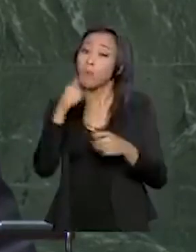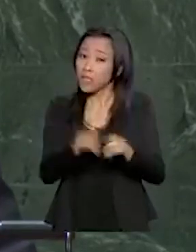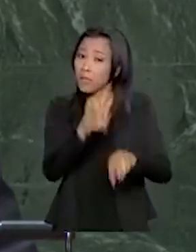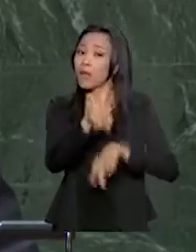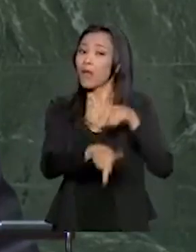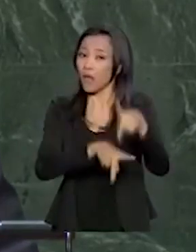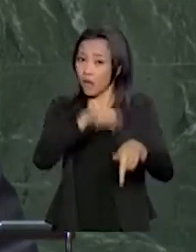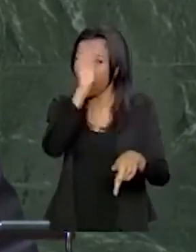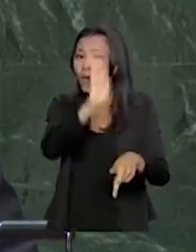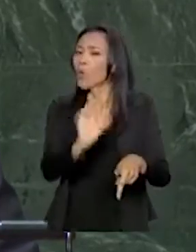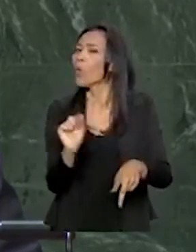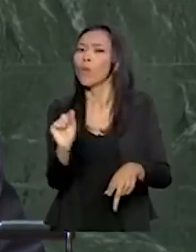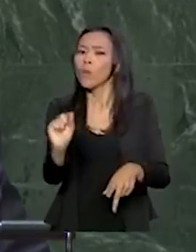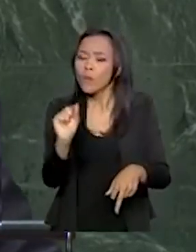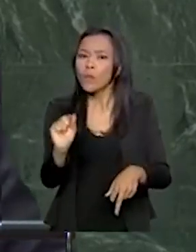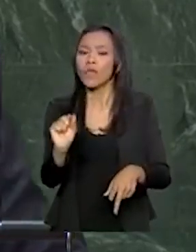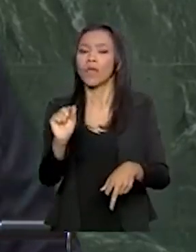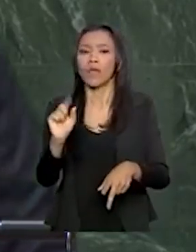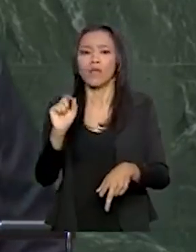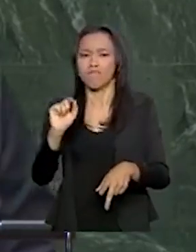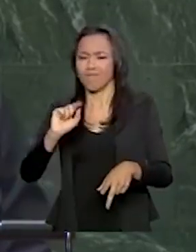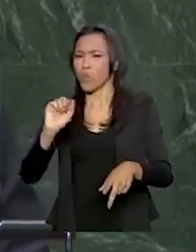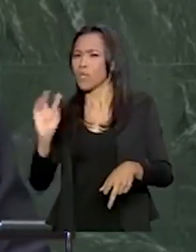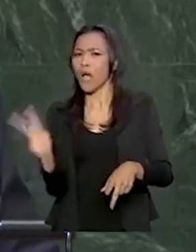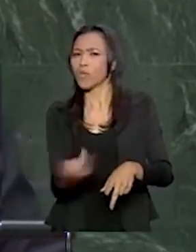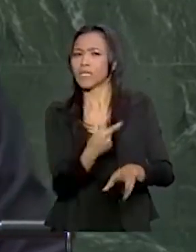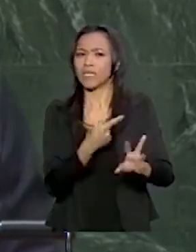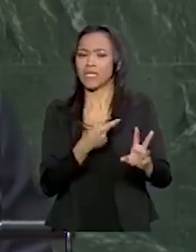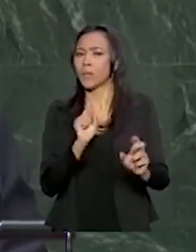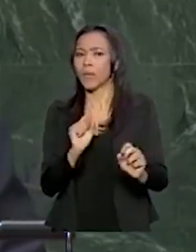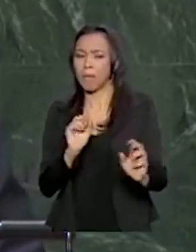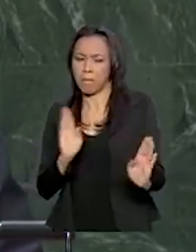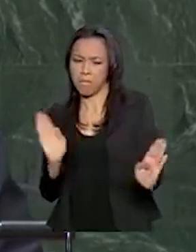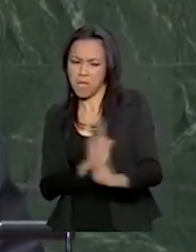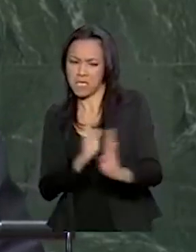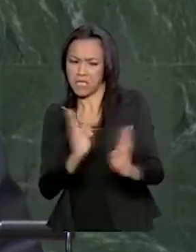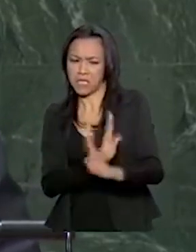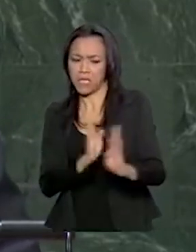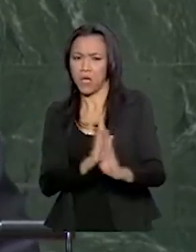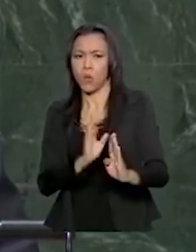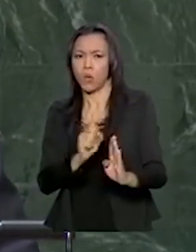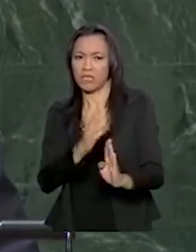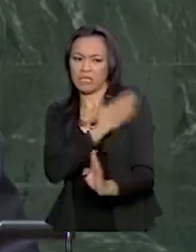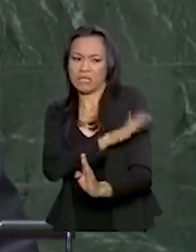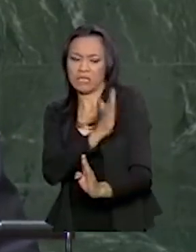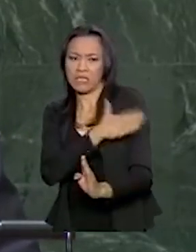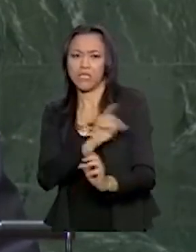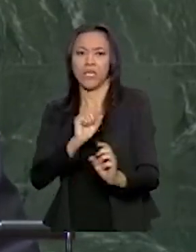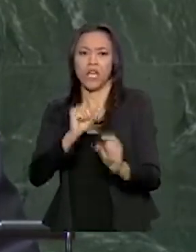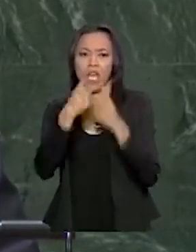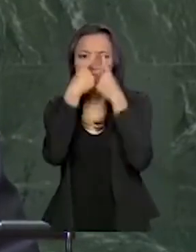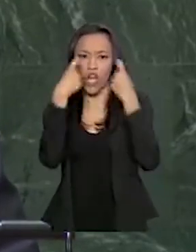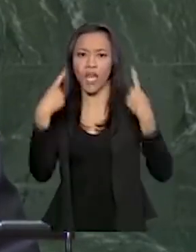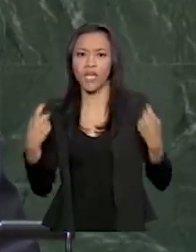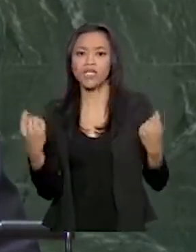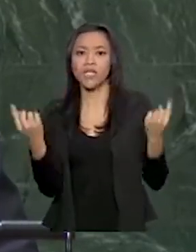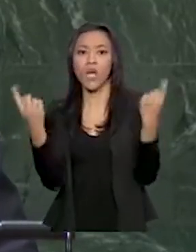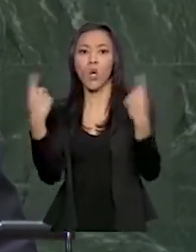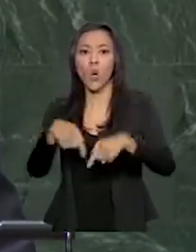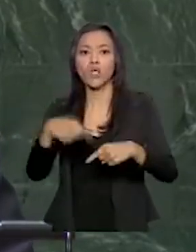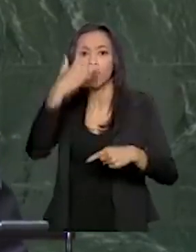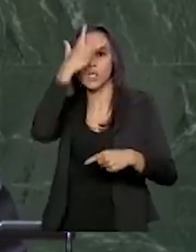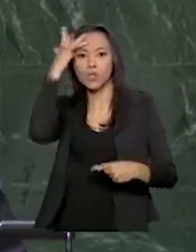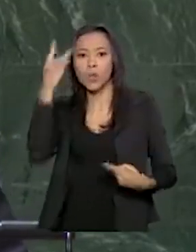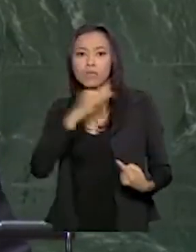em particular, a crescente perseguição, a discriminação e a violência contra missionários